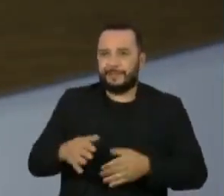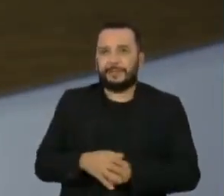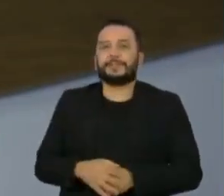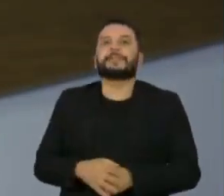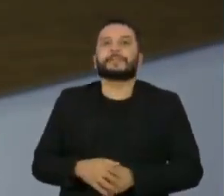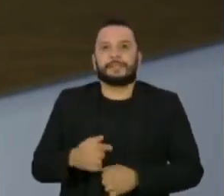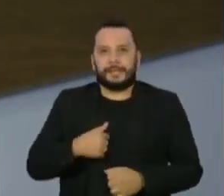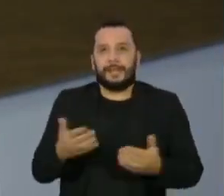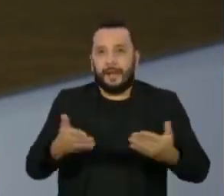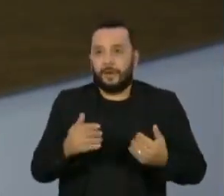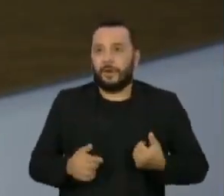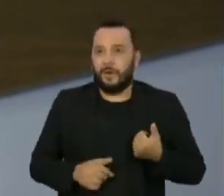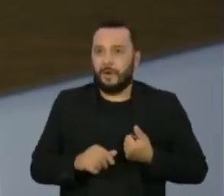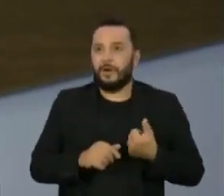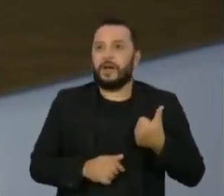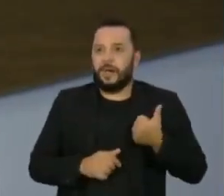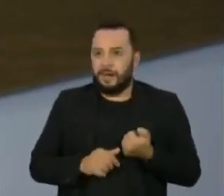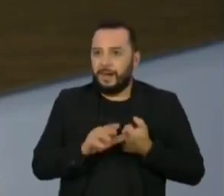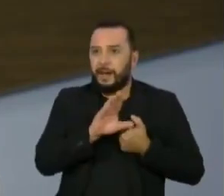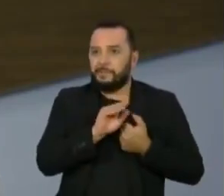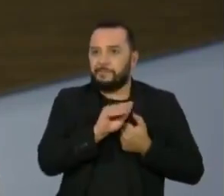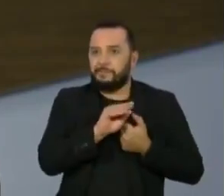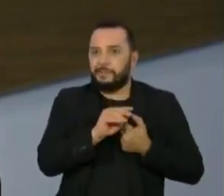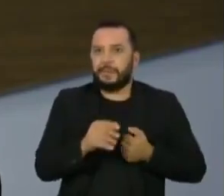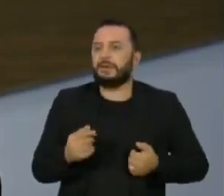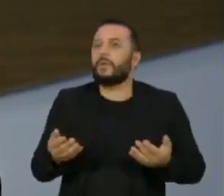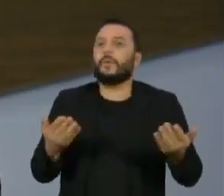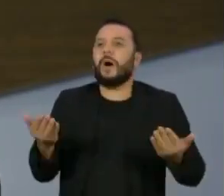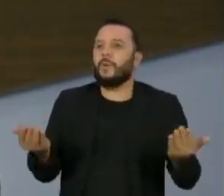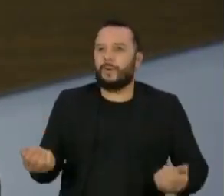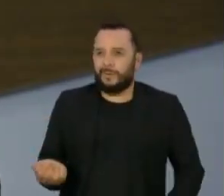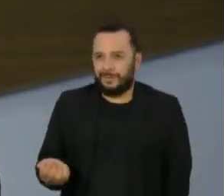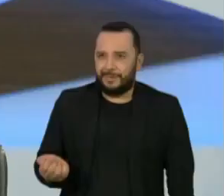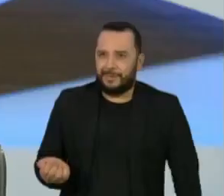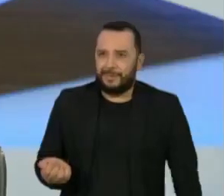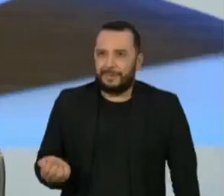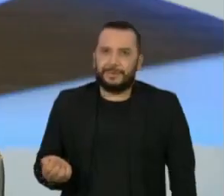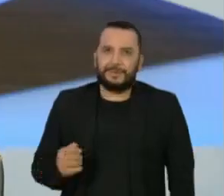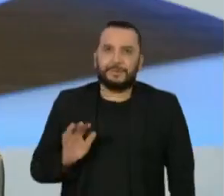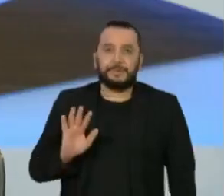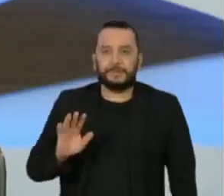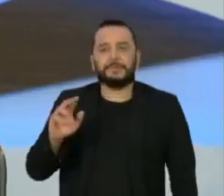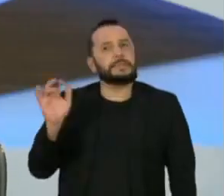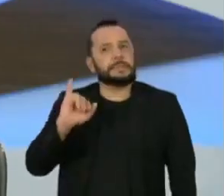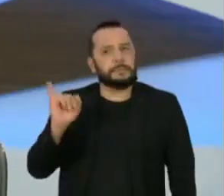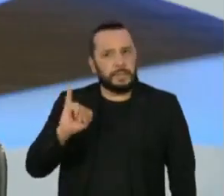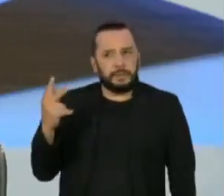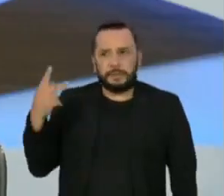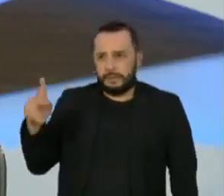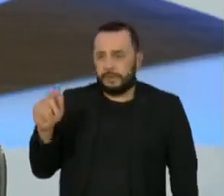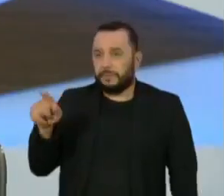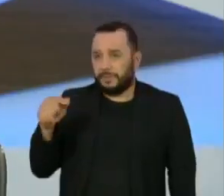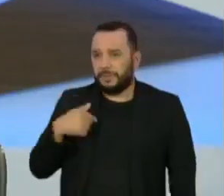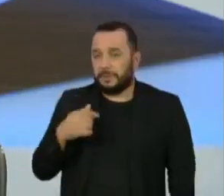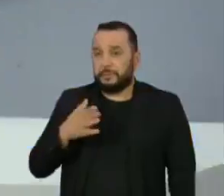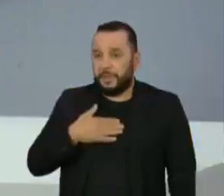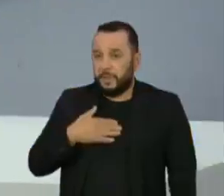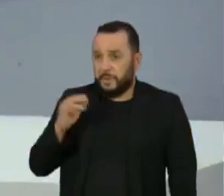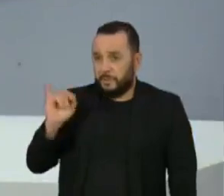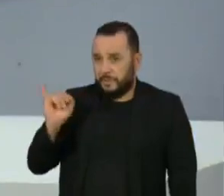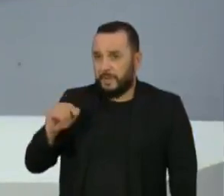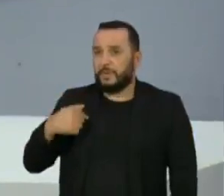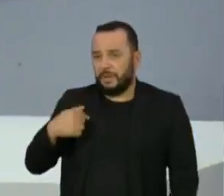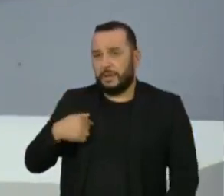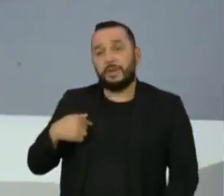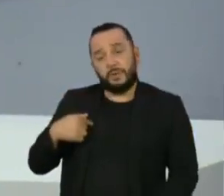quer que eu toque agora aqui? Toque o áudio agora. E áudio? Claro. Deputado, você falou que se fosse o seu irmão, você deu essa declaração, eu se fosse meu irmão teria